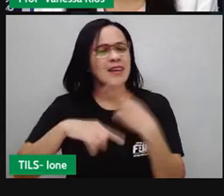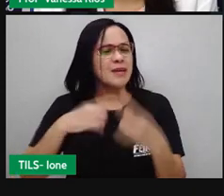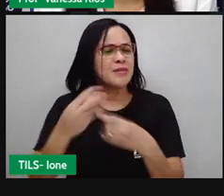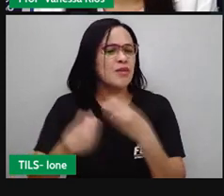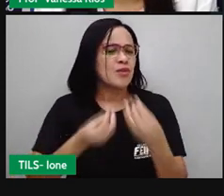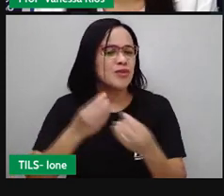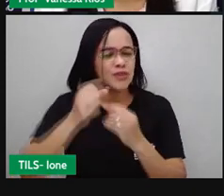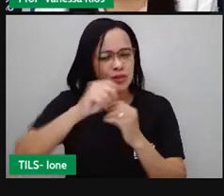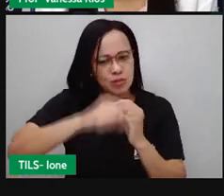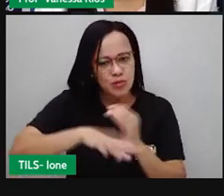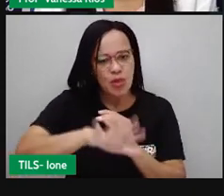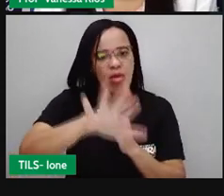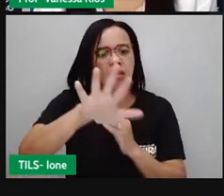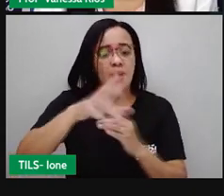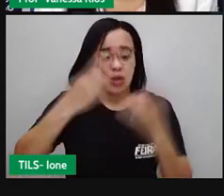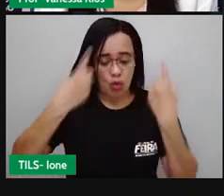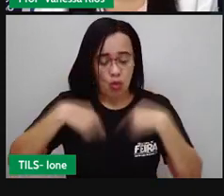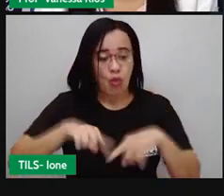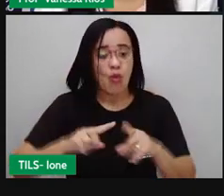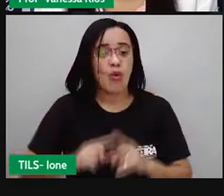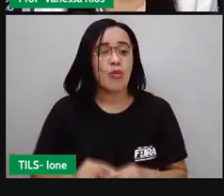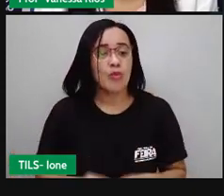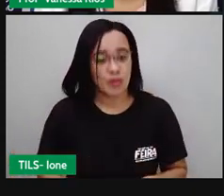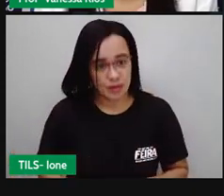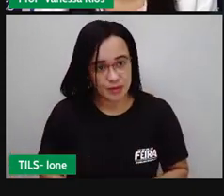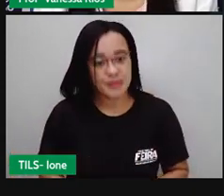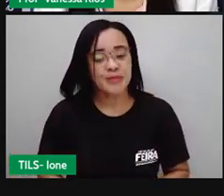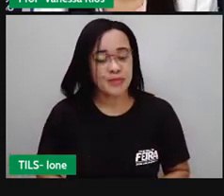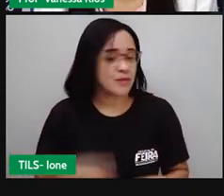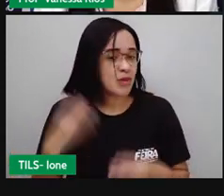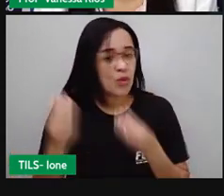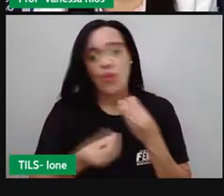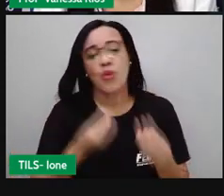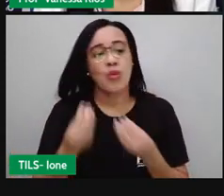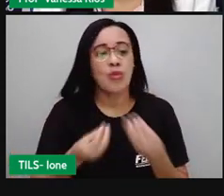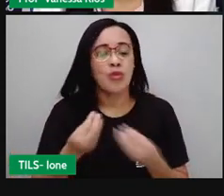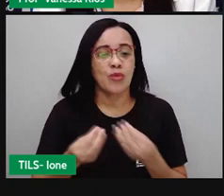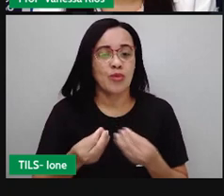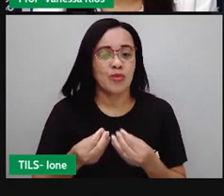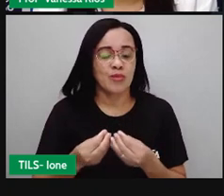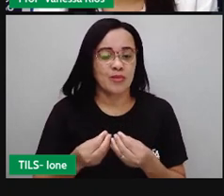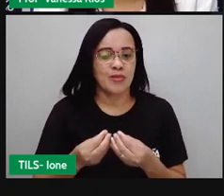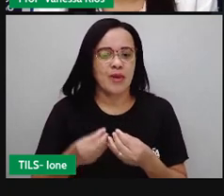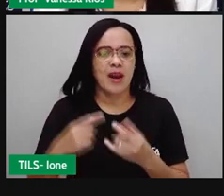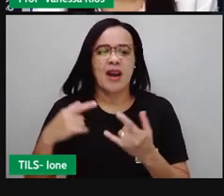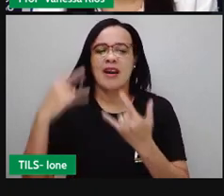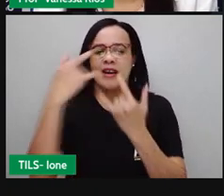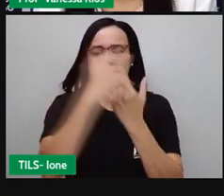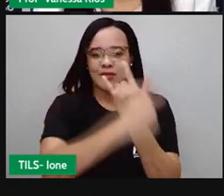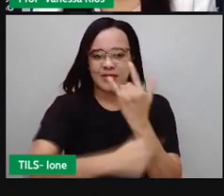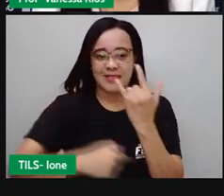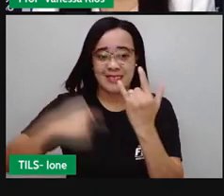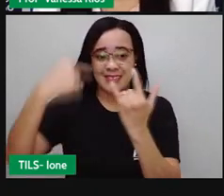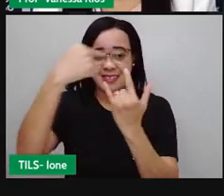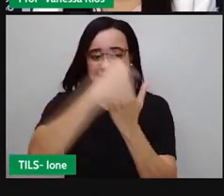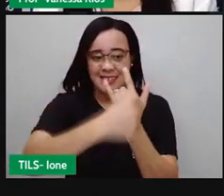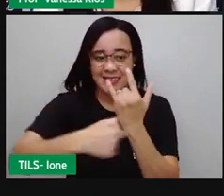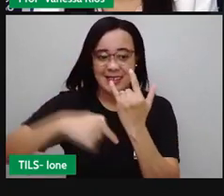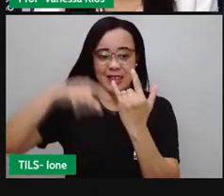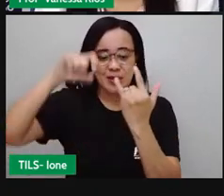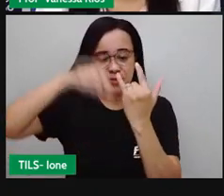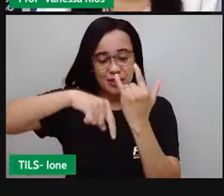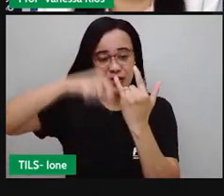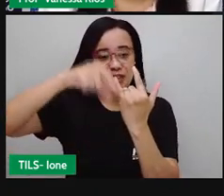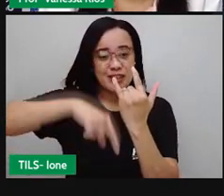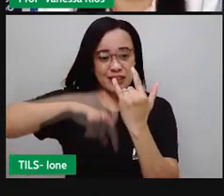fora do nosso corpo através aí do nosso sistema urinário. A gente já vem estudando